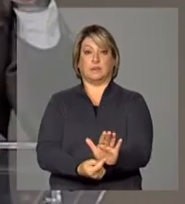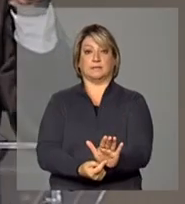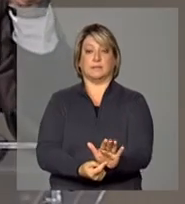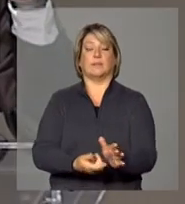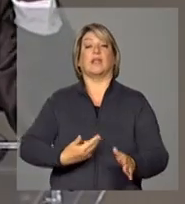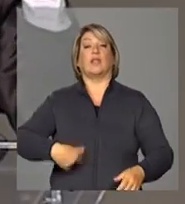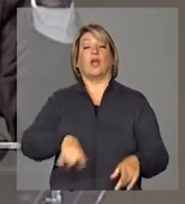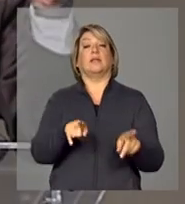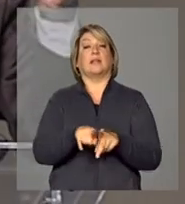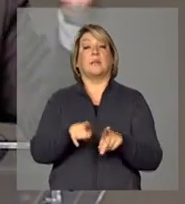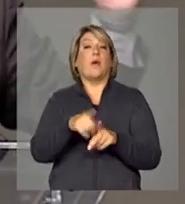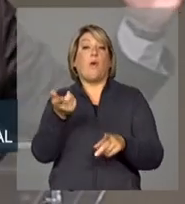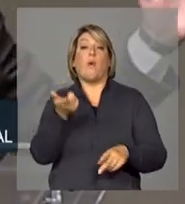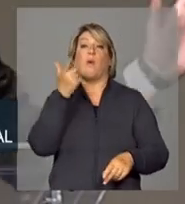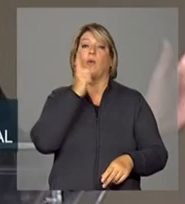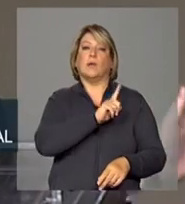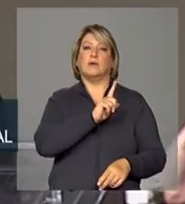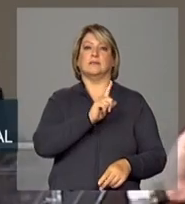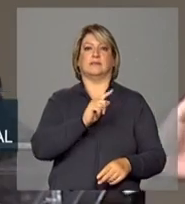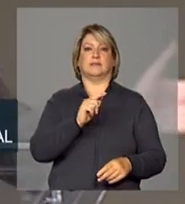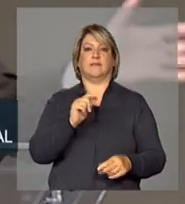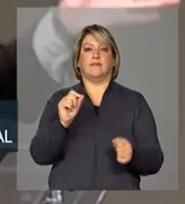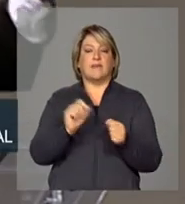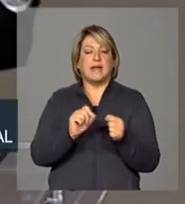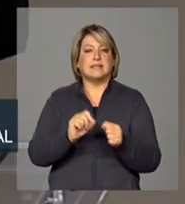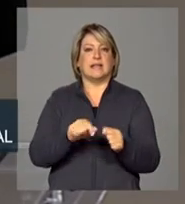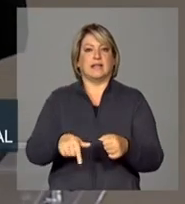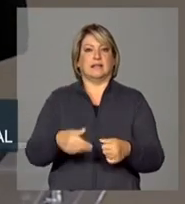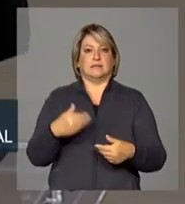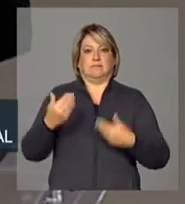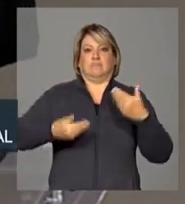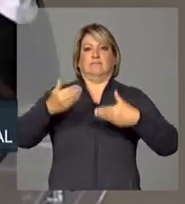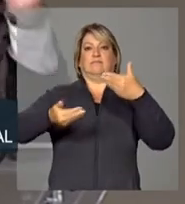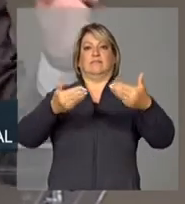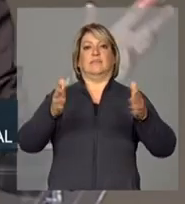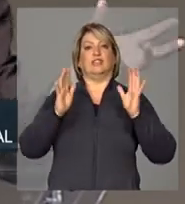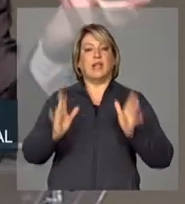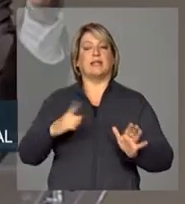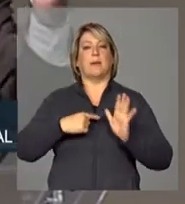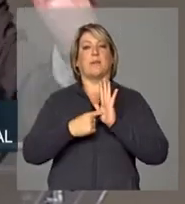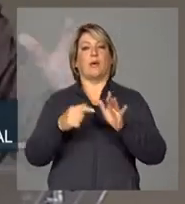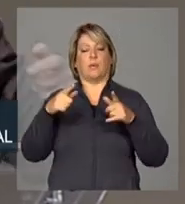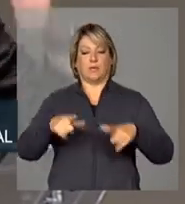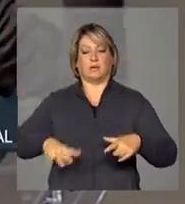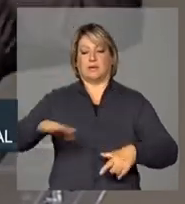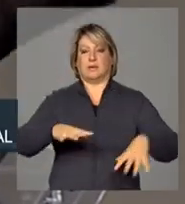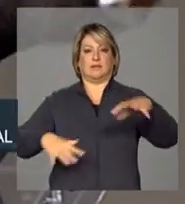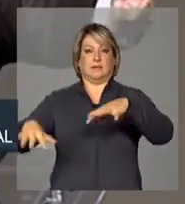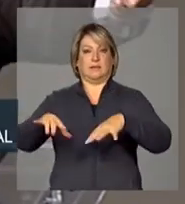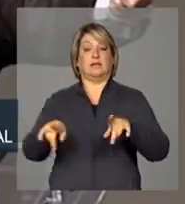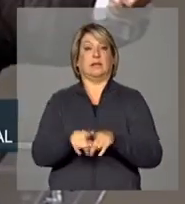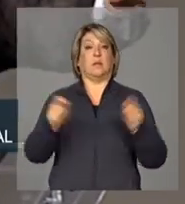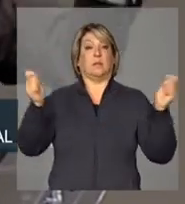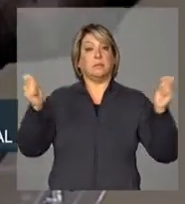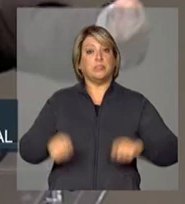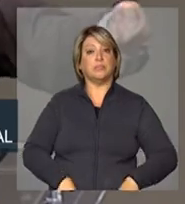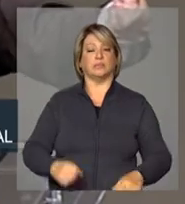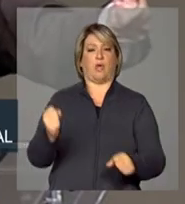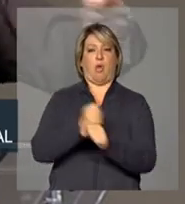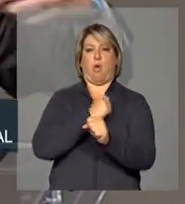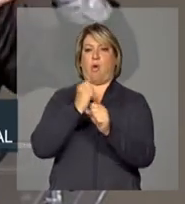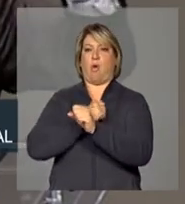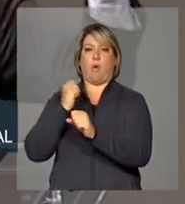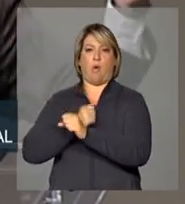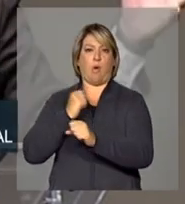nós conseguirmos articular esse dinamismo que já vem se revelando nas regiões, o potencial dos investimentos em infraestrutura que estão